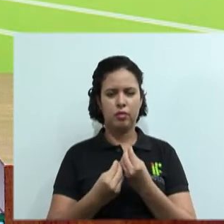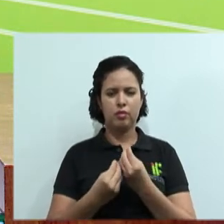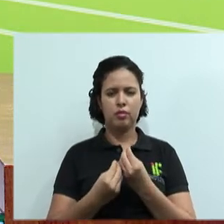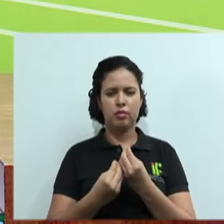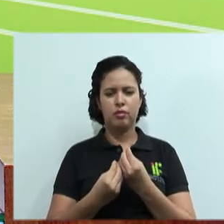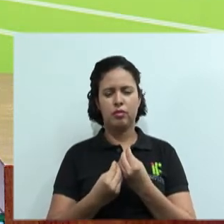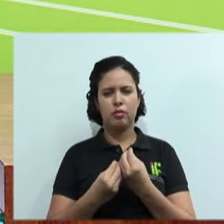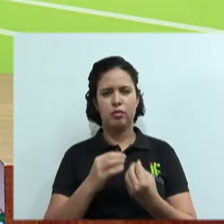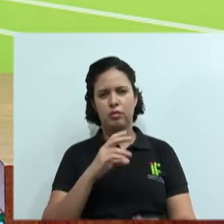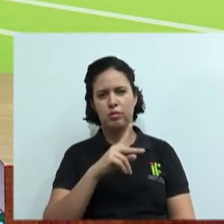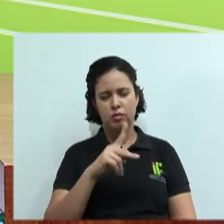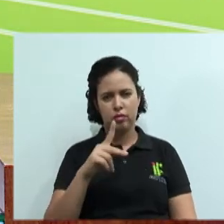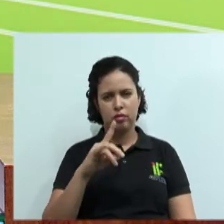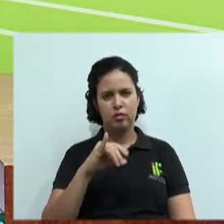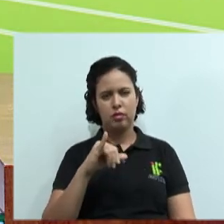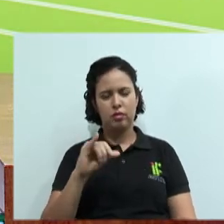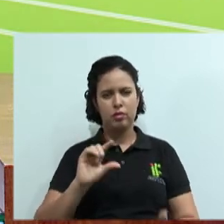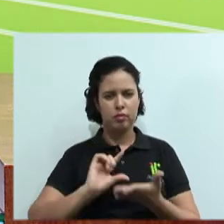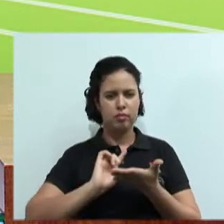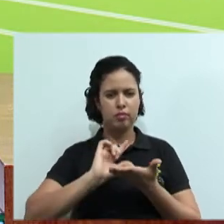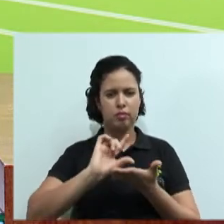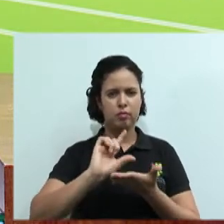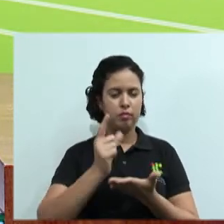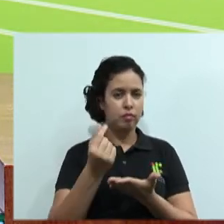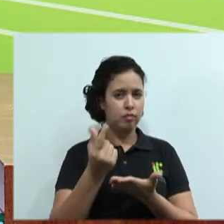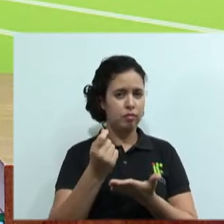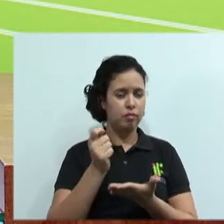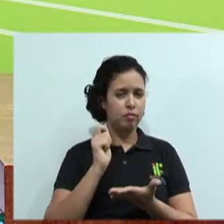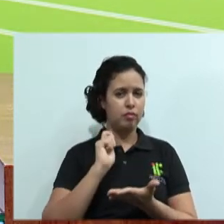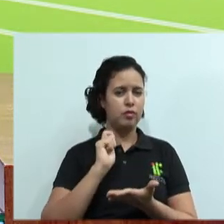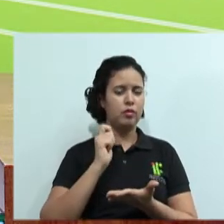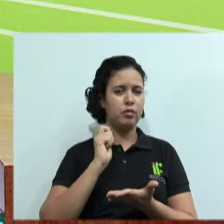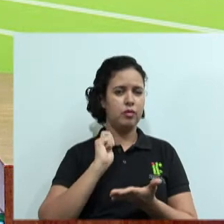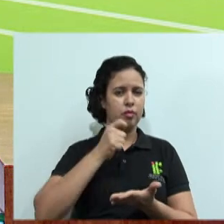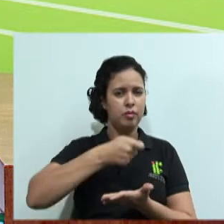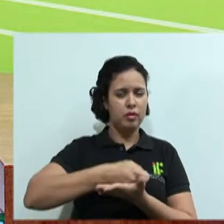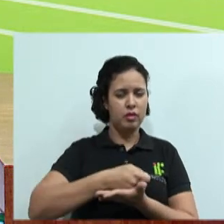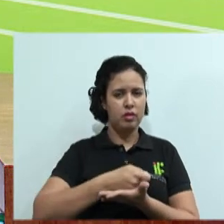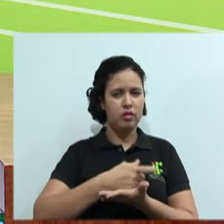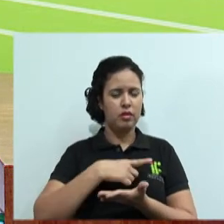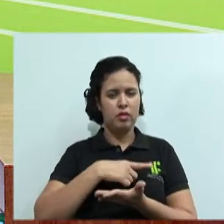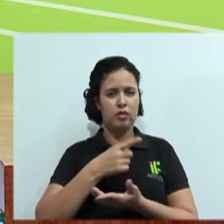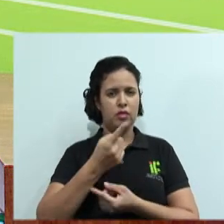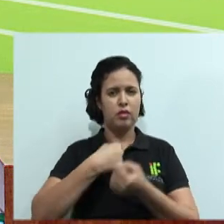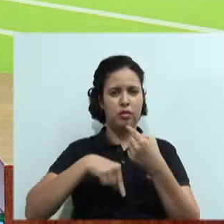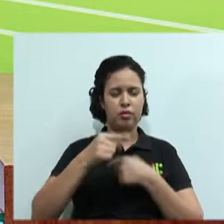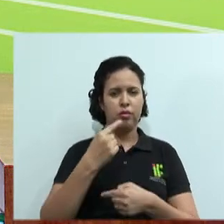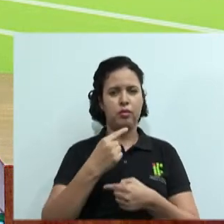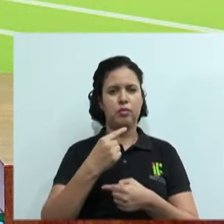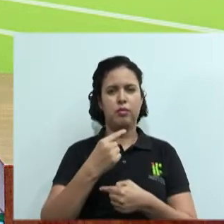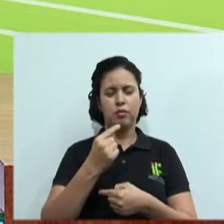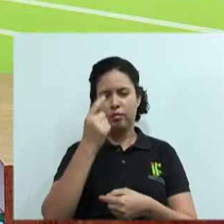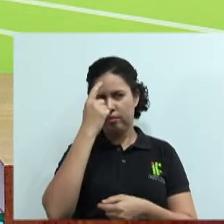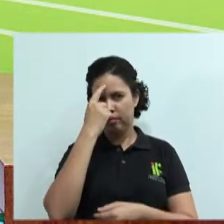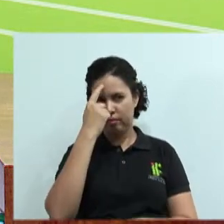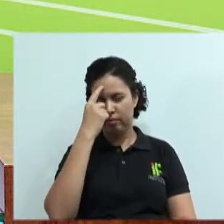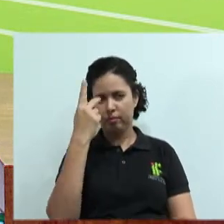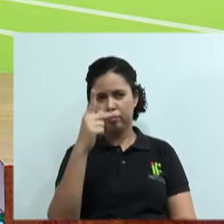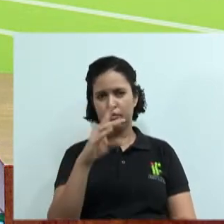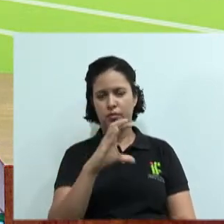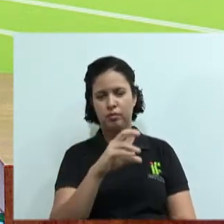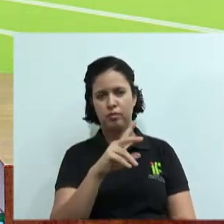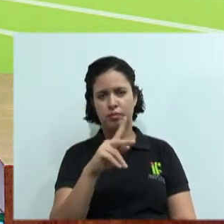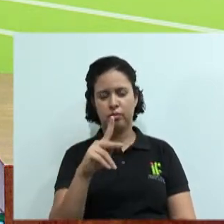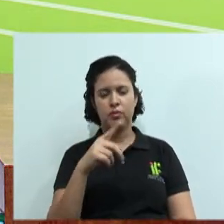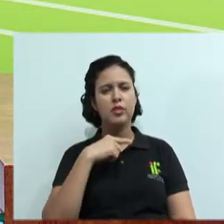de que elas investindo um capital, esse capital terá um retorno? Imagine que você já está com a sua cooperativa, mas não